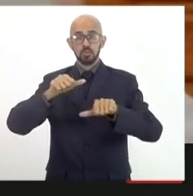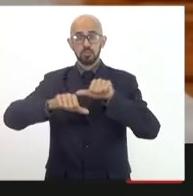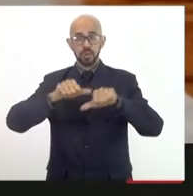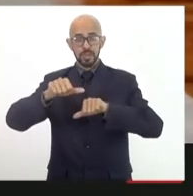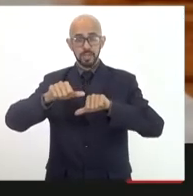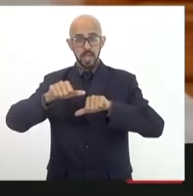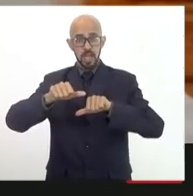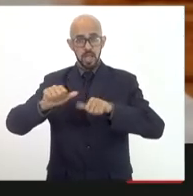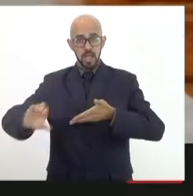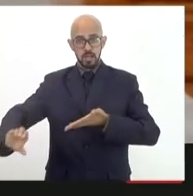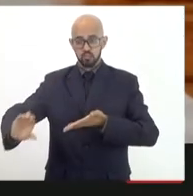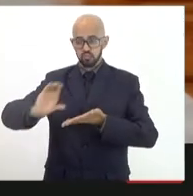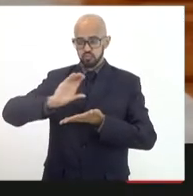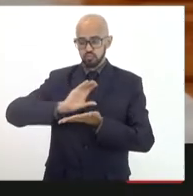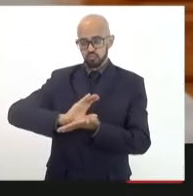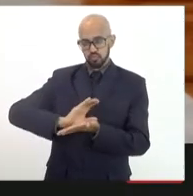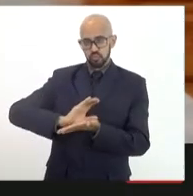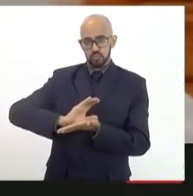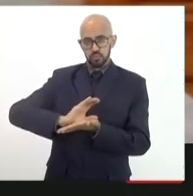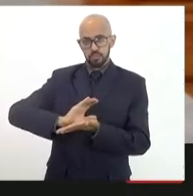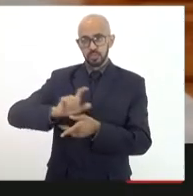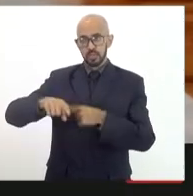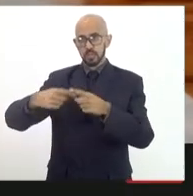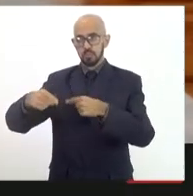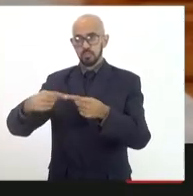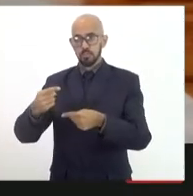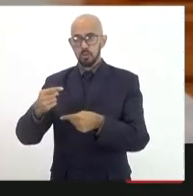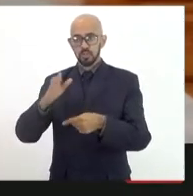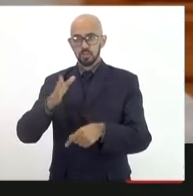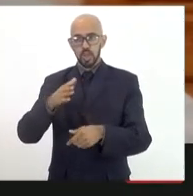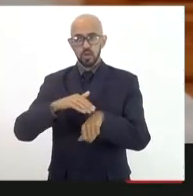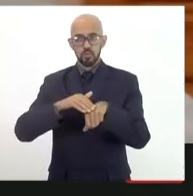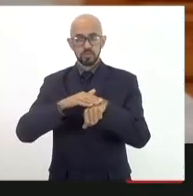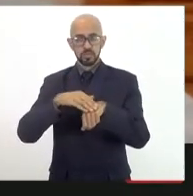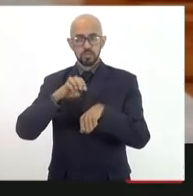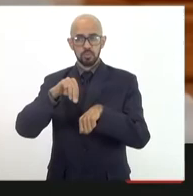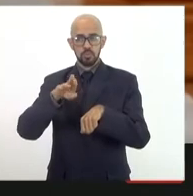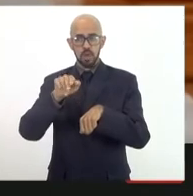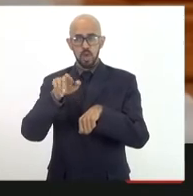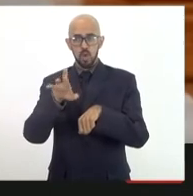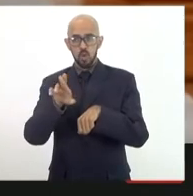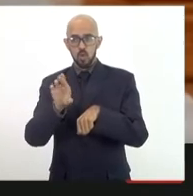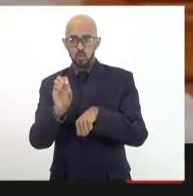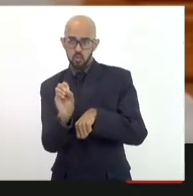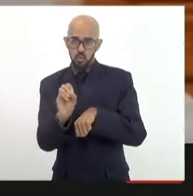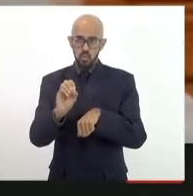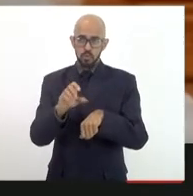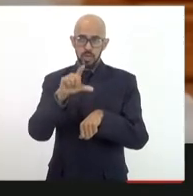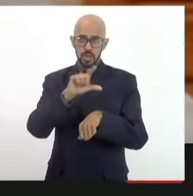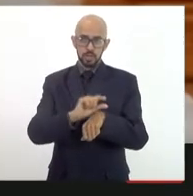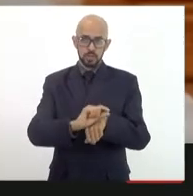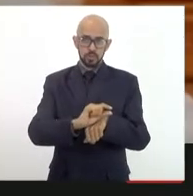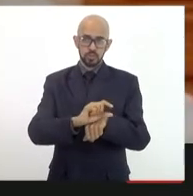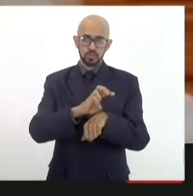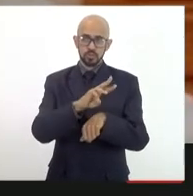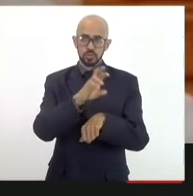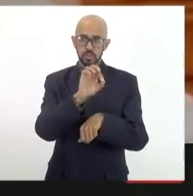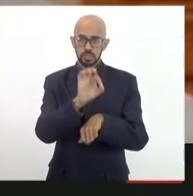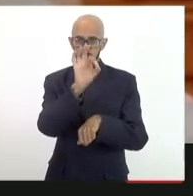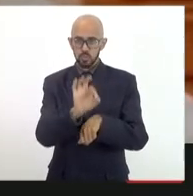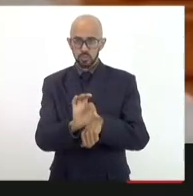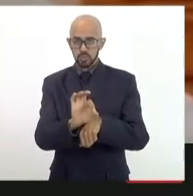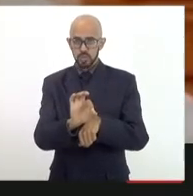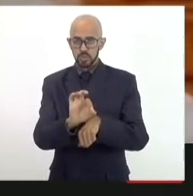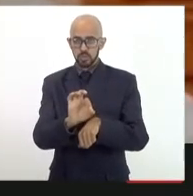E depois, eu já conversei com o Mauro, inclusive, hoje pela manhã, em relação à redução de 30% dos joias. Acho que tem que ser isso mesmo,